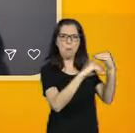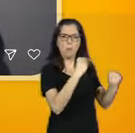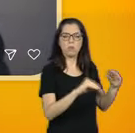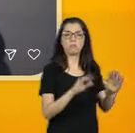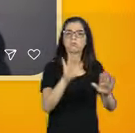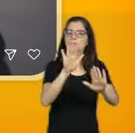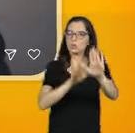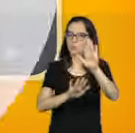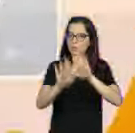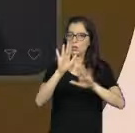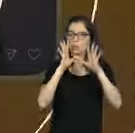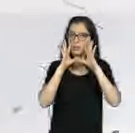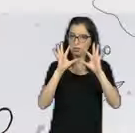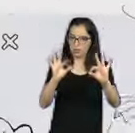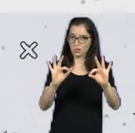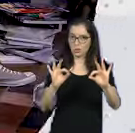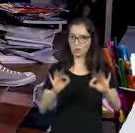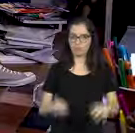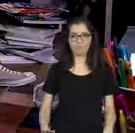melhor você prestar atenção.